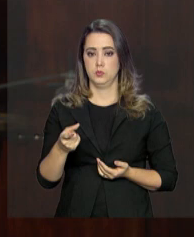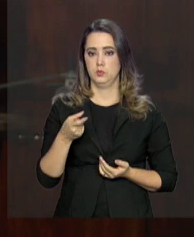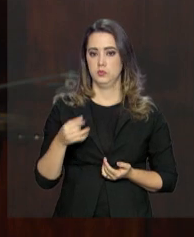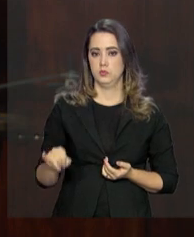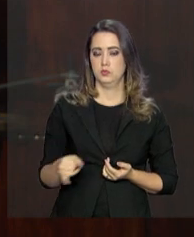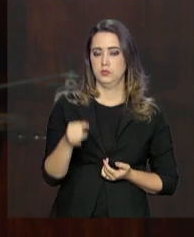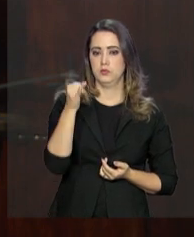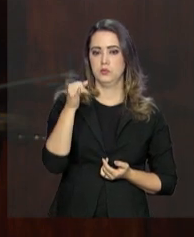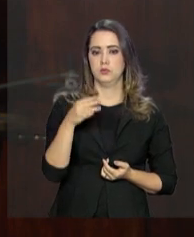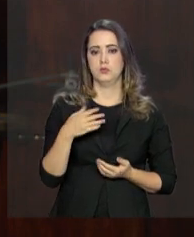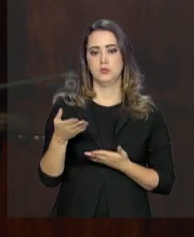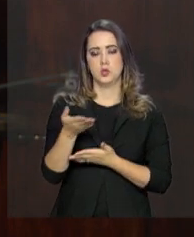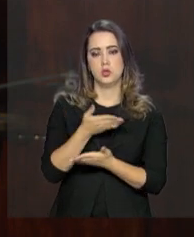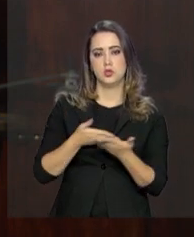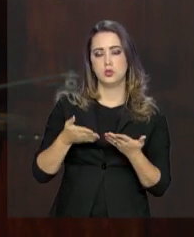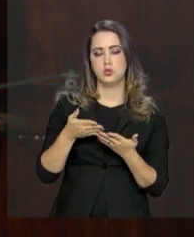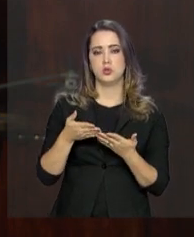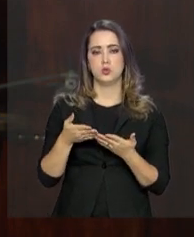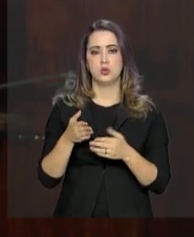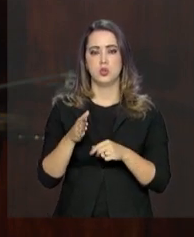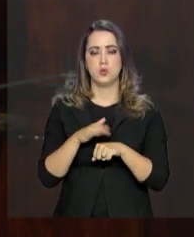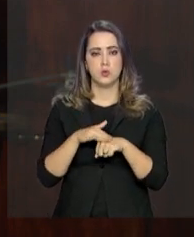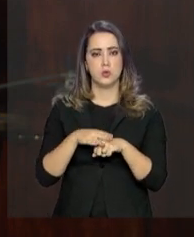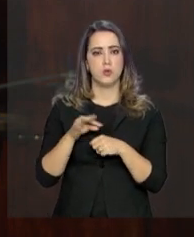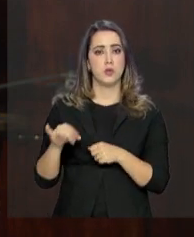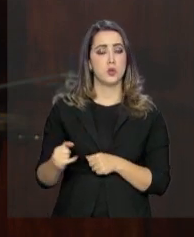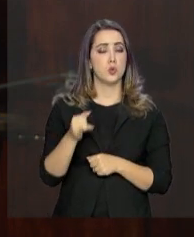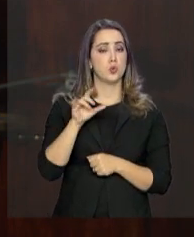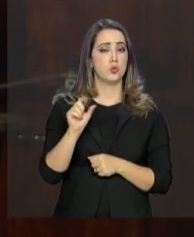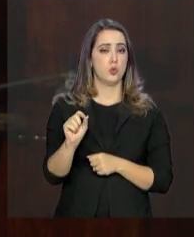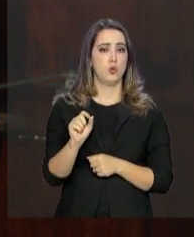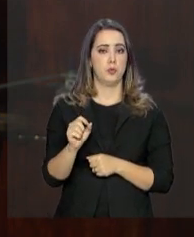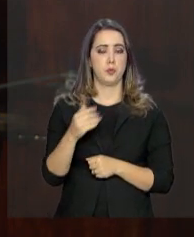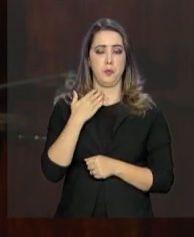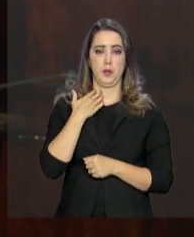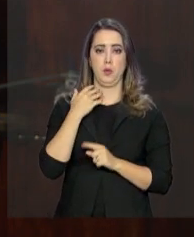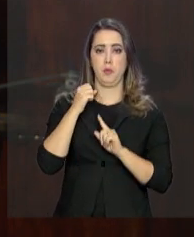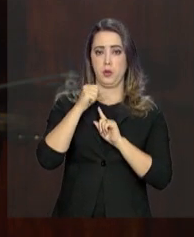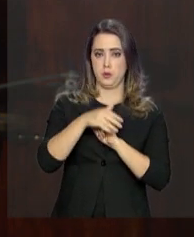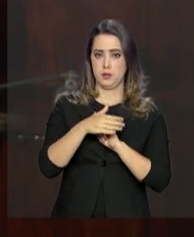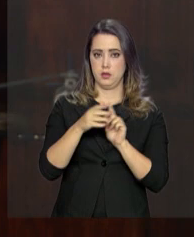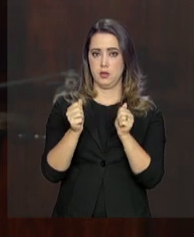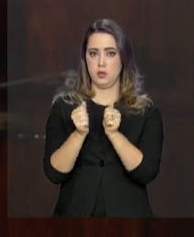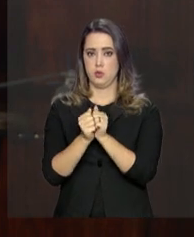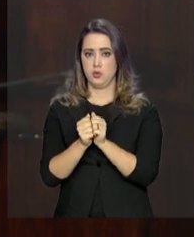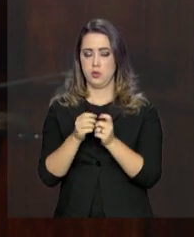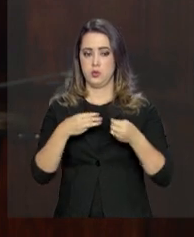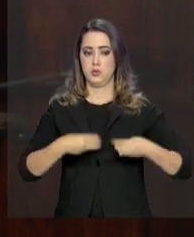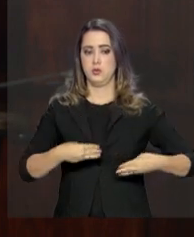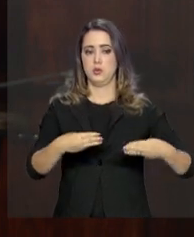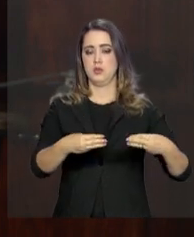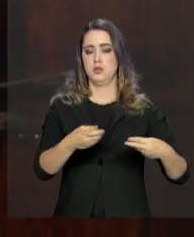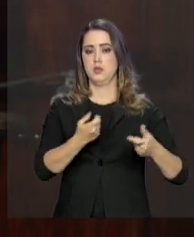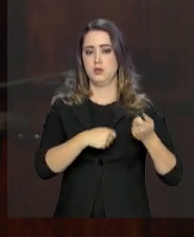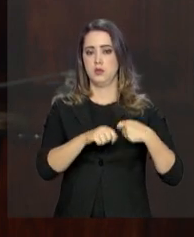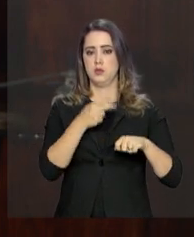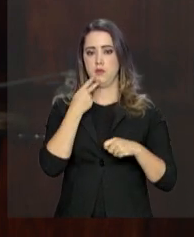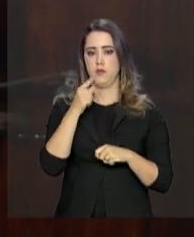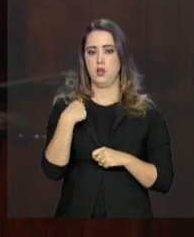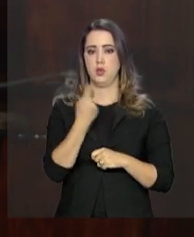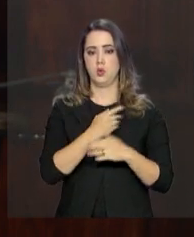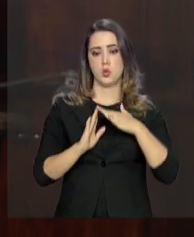de juros, como é que a gente negocia? O Banco Central e a Fazenda nos dizem, olha, o nosso teto, o nosso limite é X.